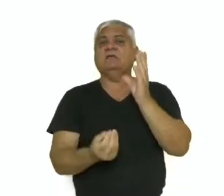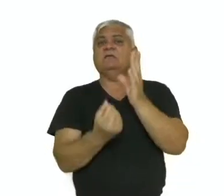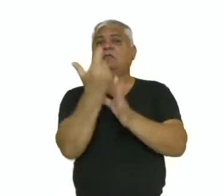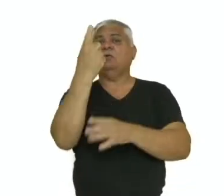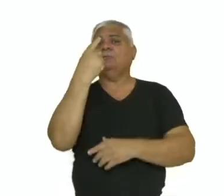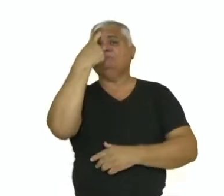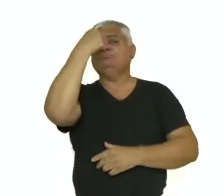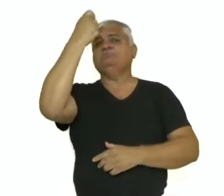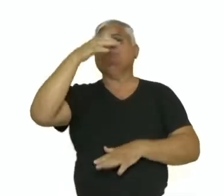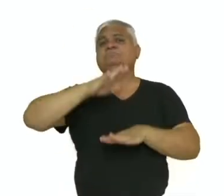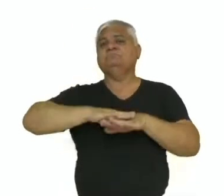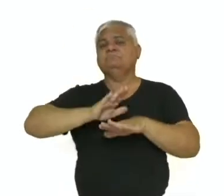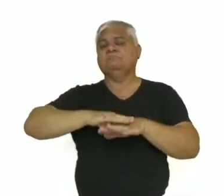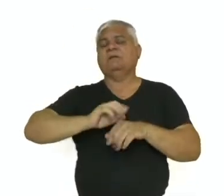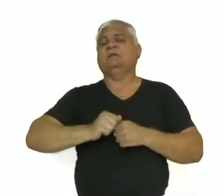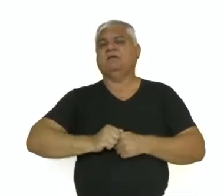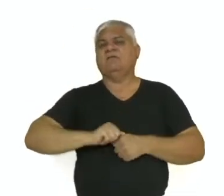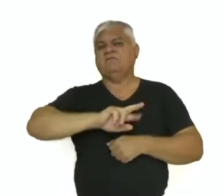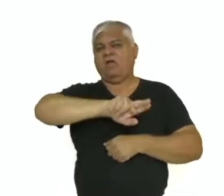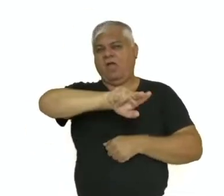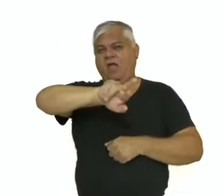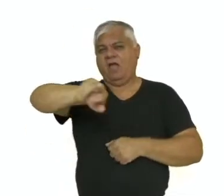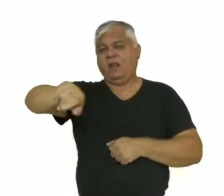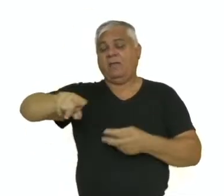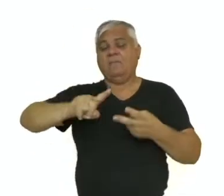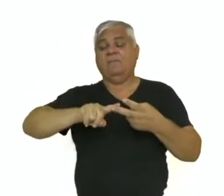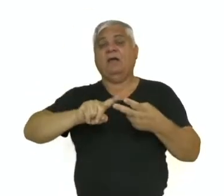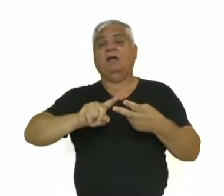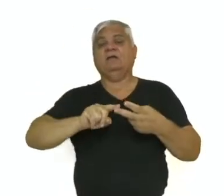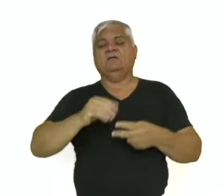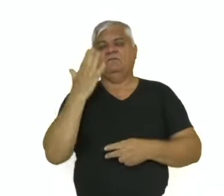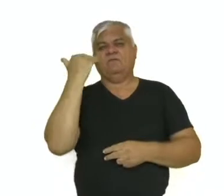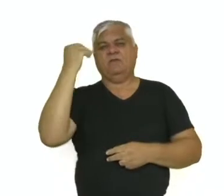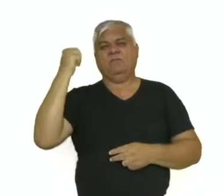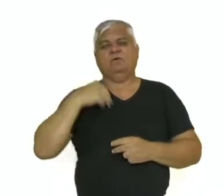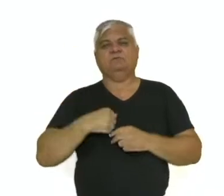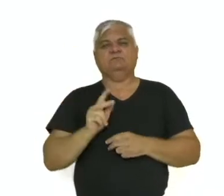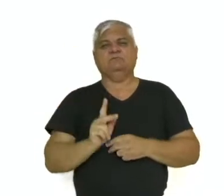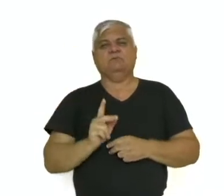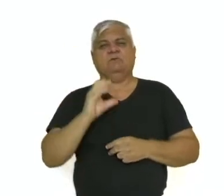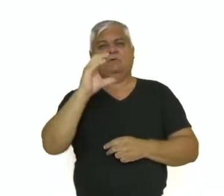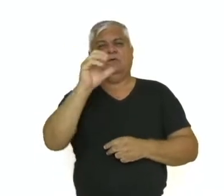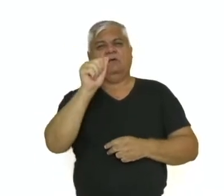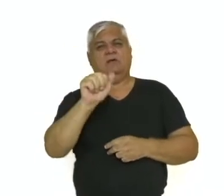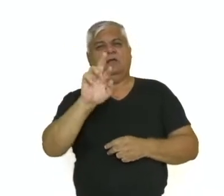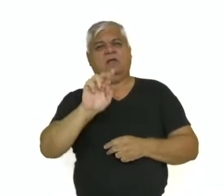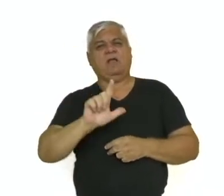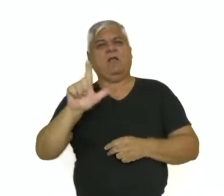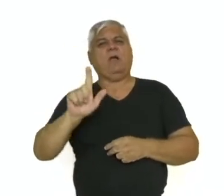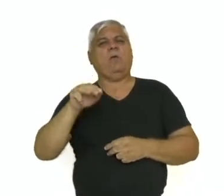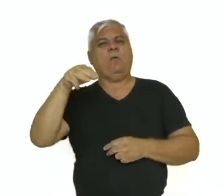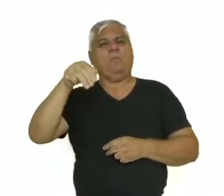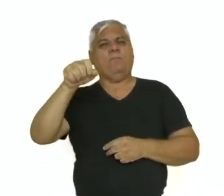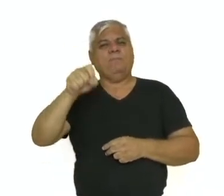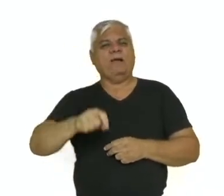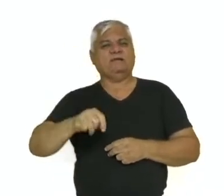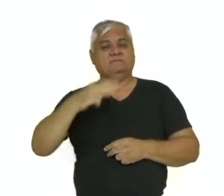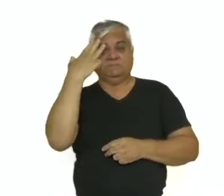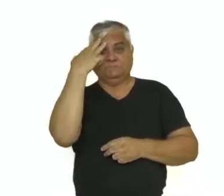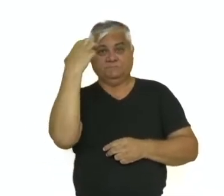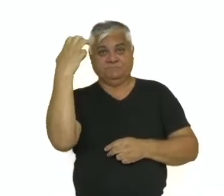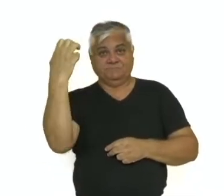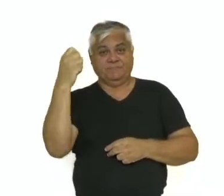dentre várias pessoas, pelo famosíssimo sociólogo clássico Karl Marx. Ele vai